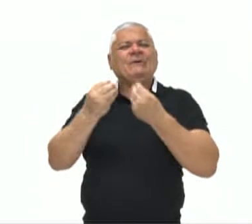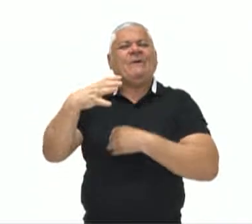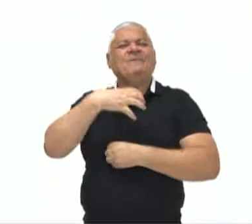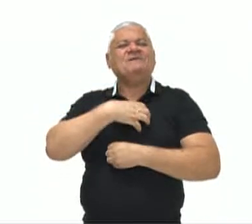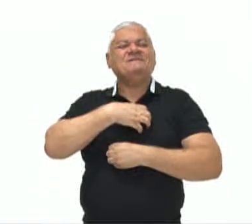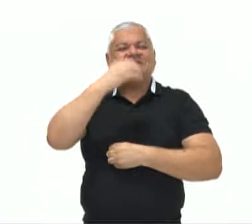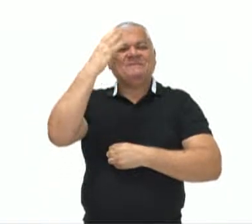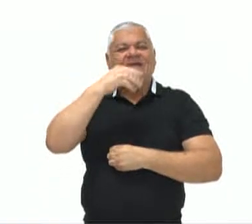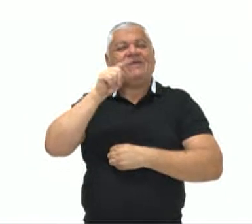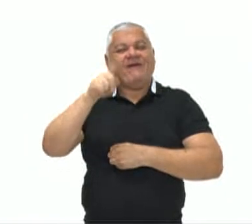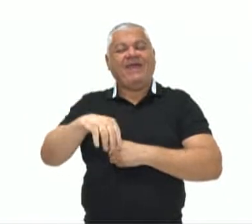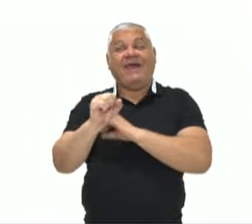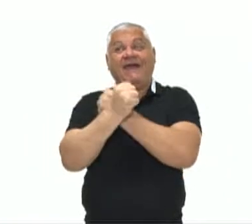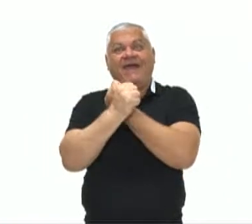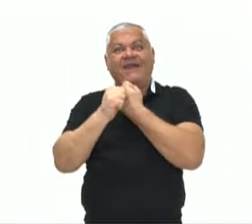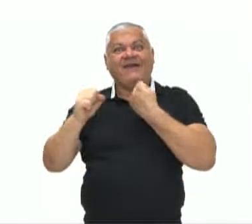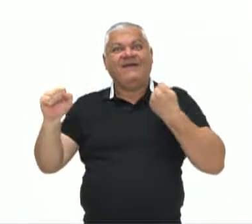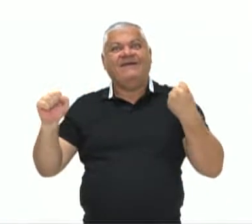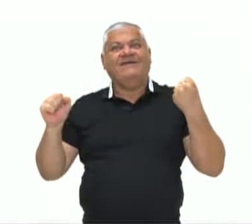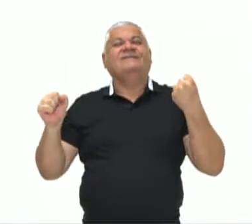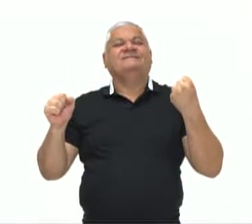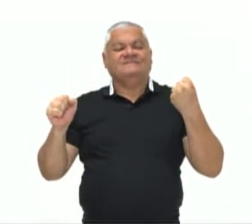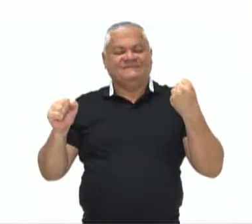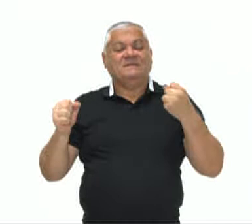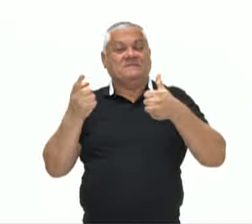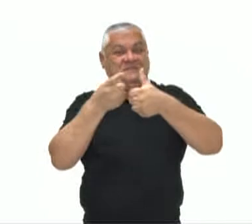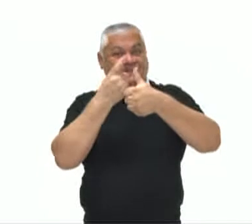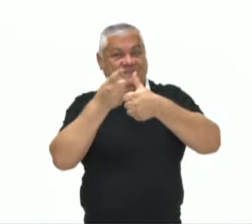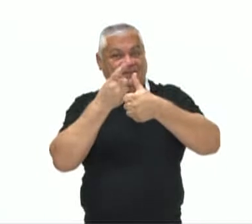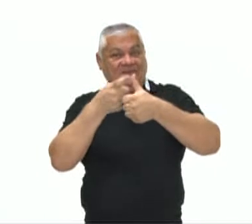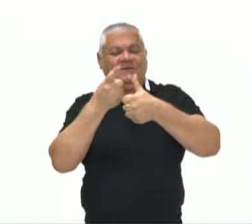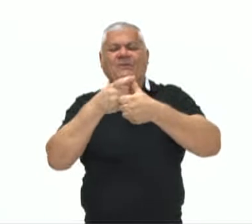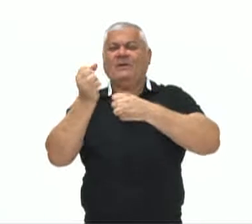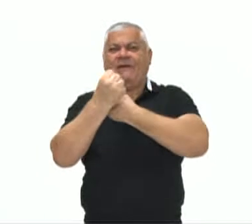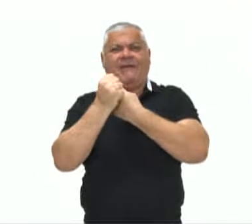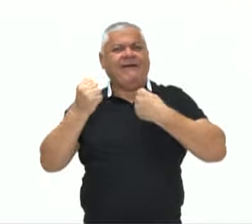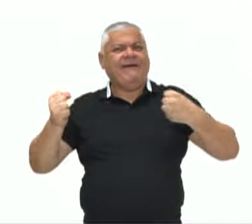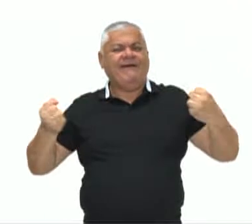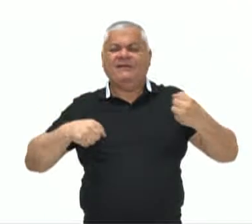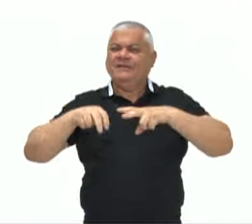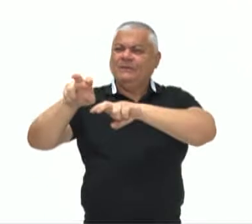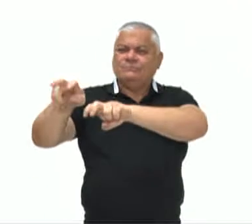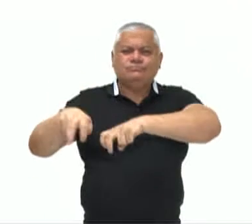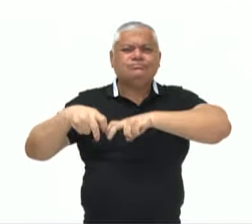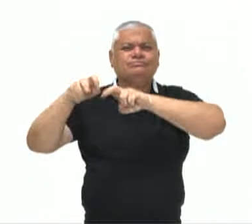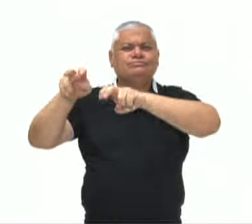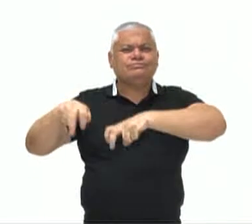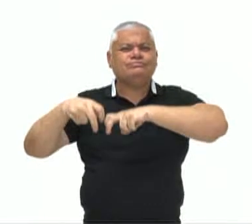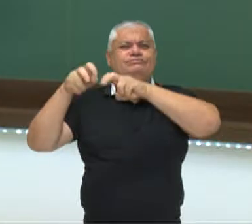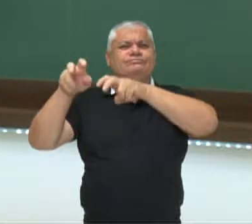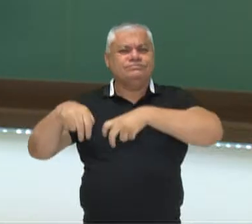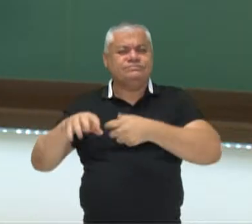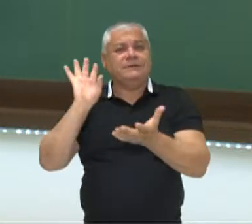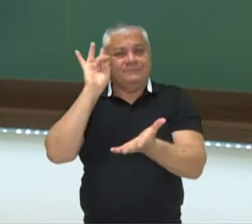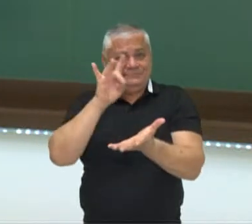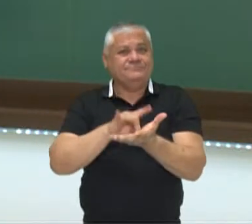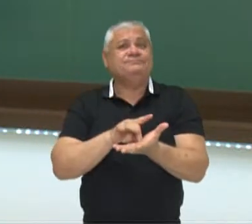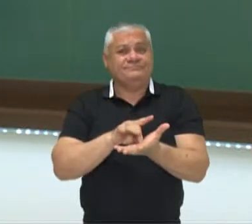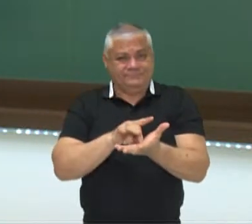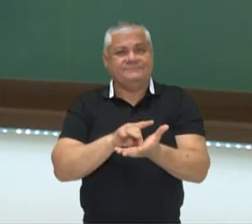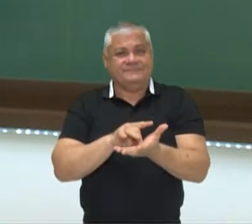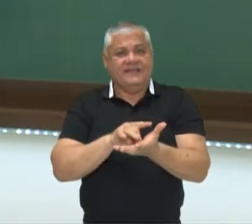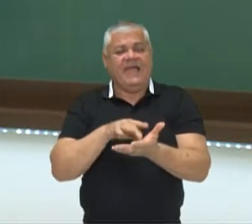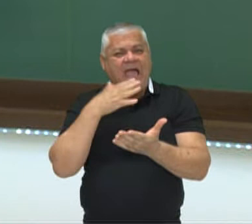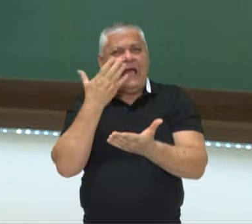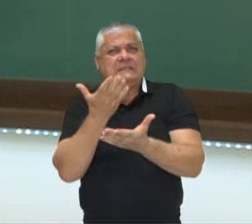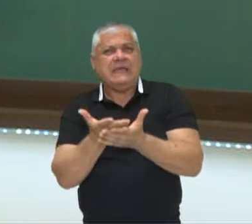características econômicas. A primeira delas, a ideia da grande propriedade agrária, que é uma grande realidade no Brasil, na